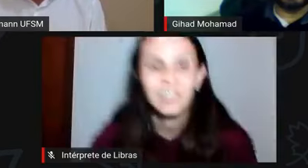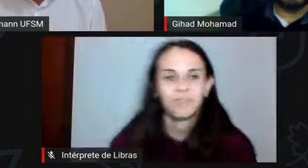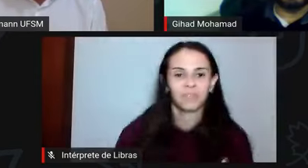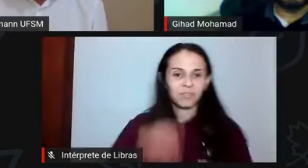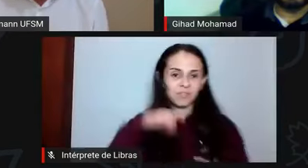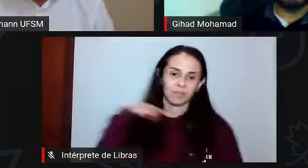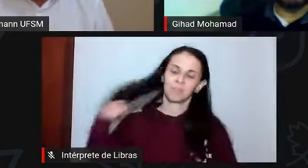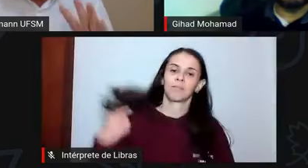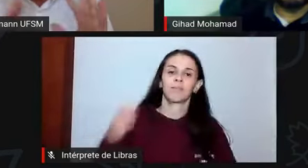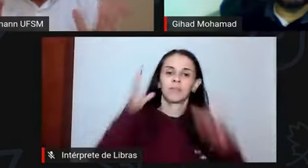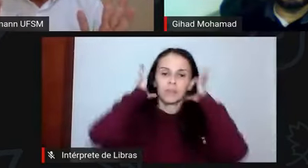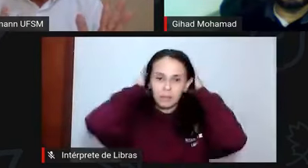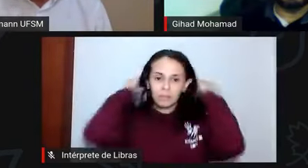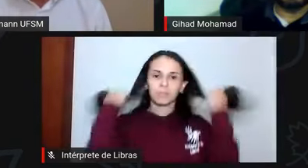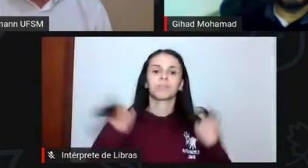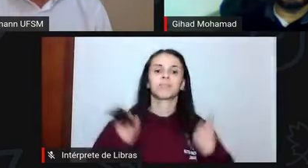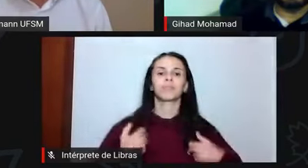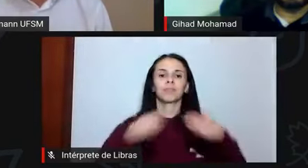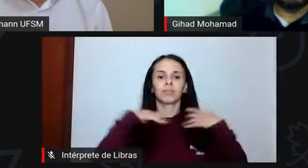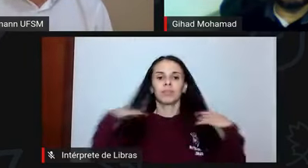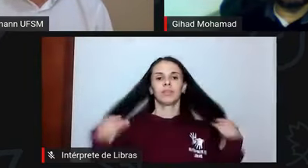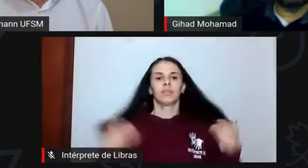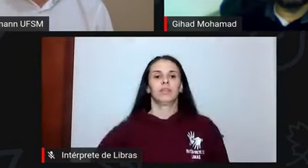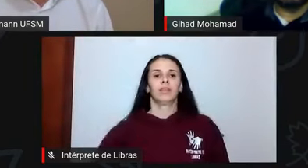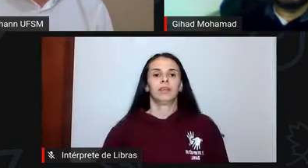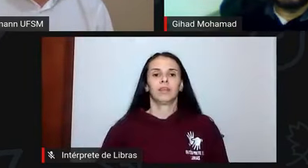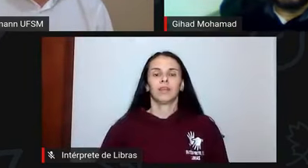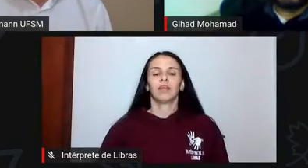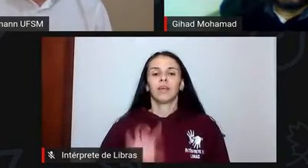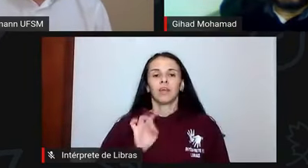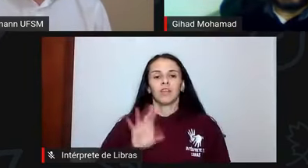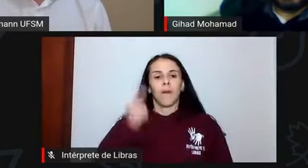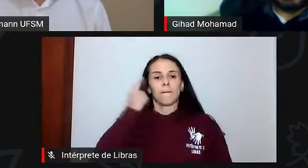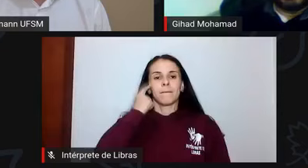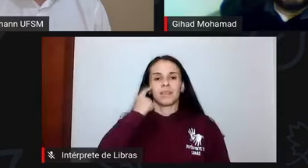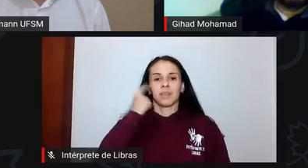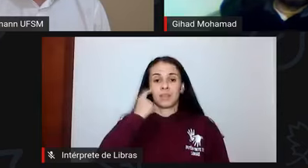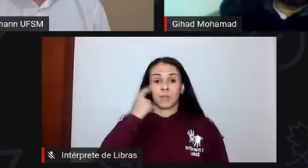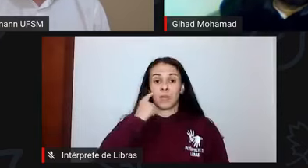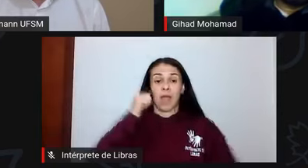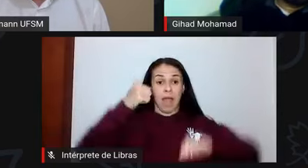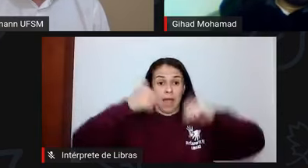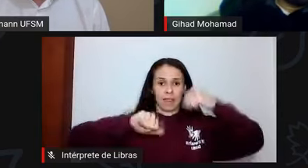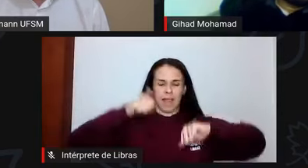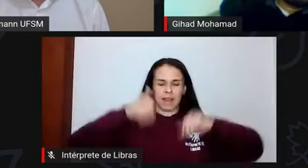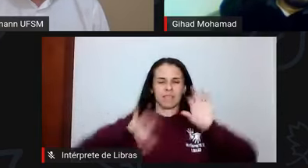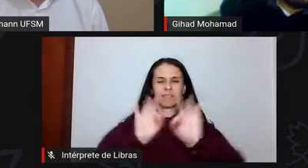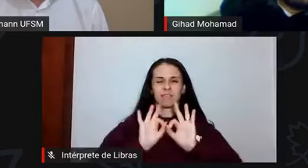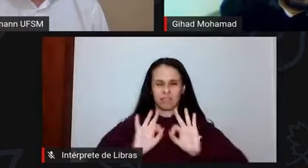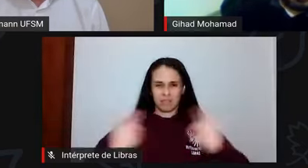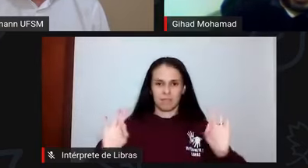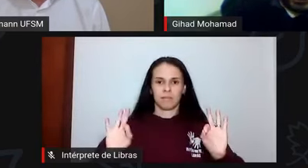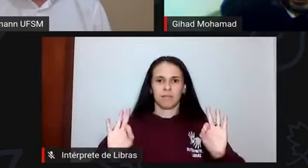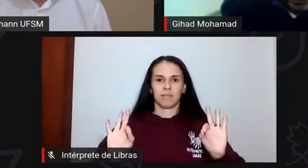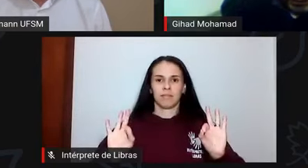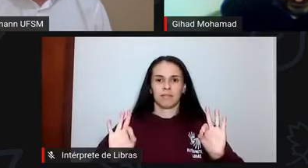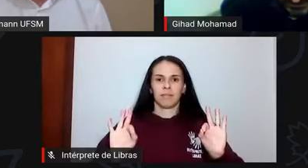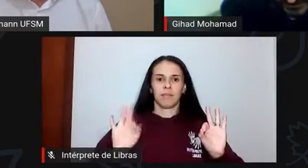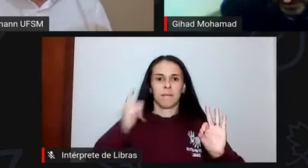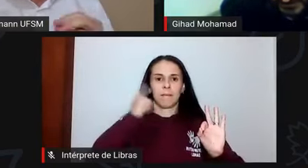Correto? Então, só fazendo uma análise assim, de forma simplista, professor Girard, como disse, eu não sou economista,